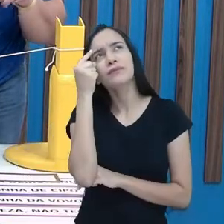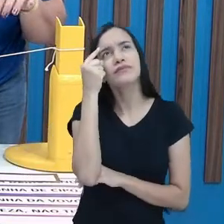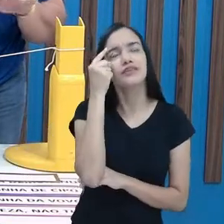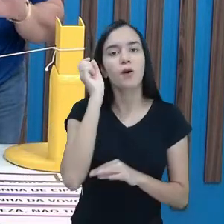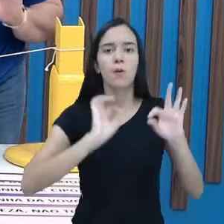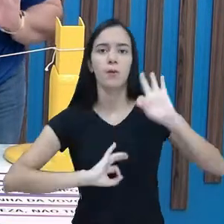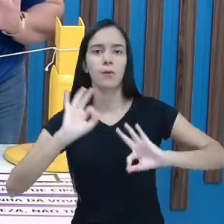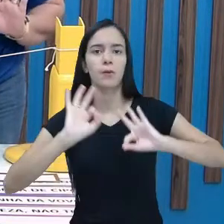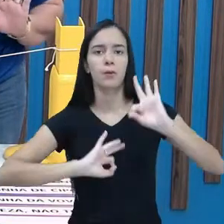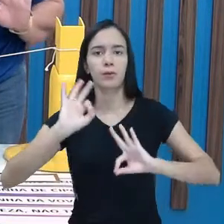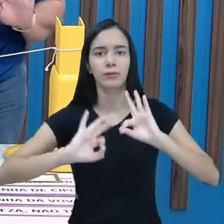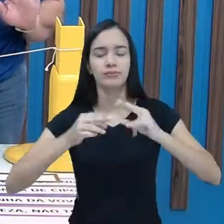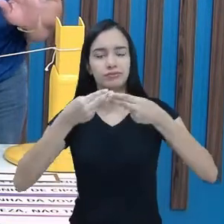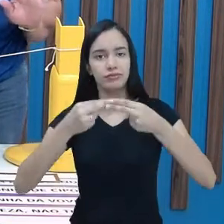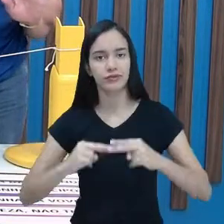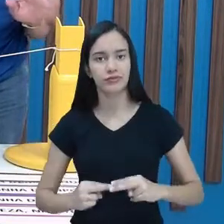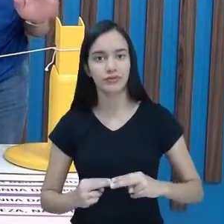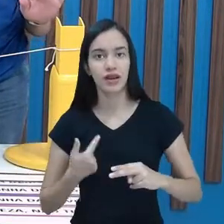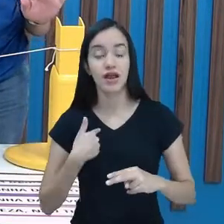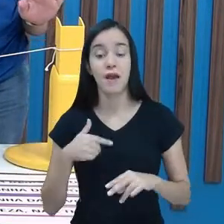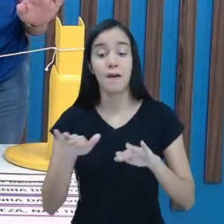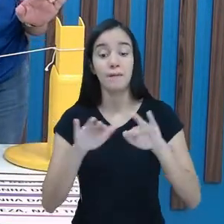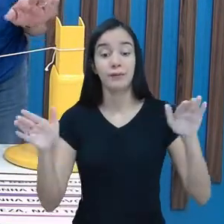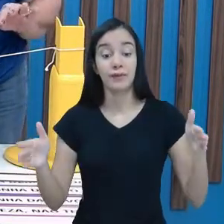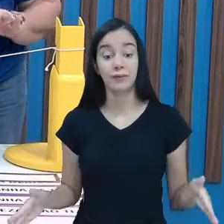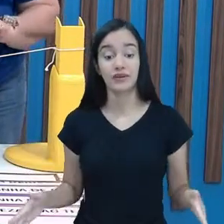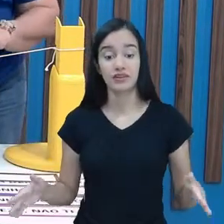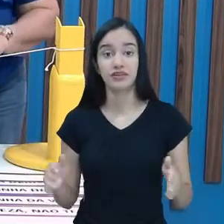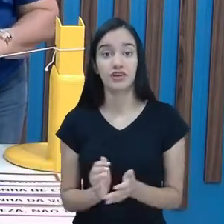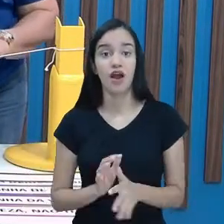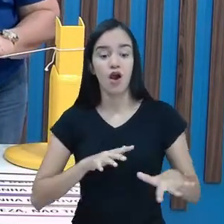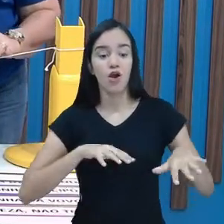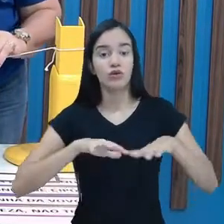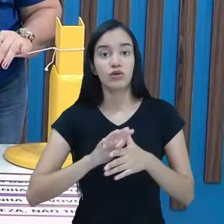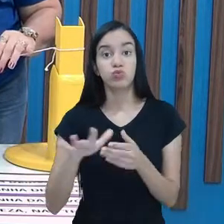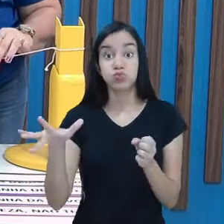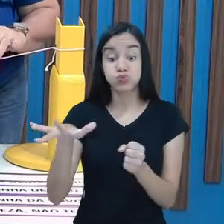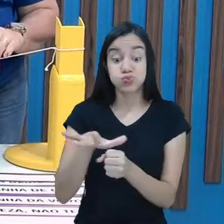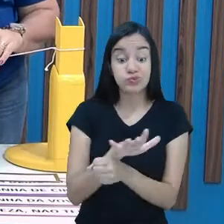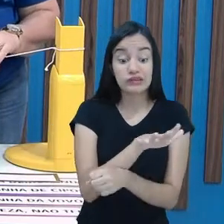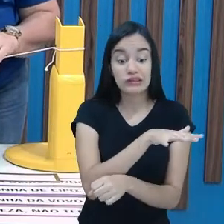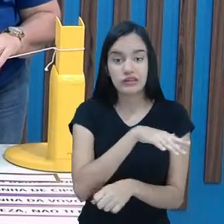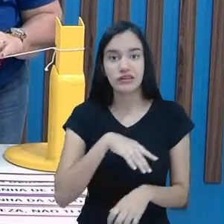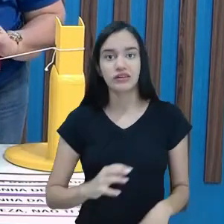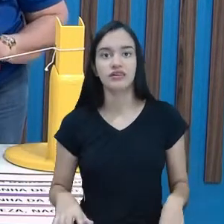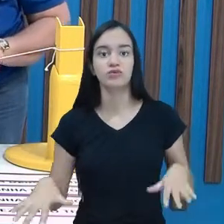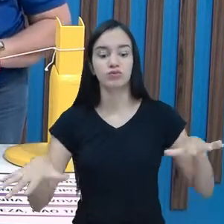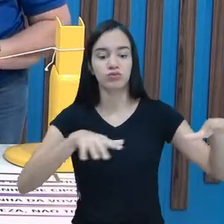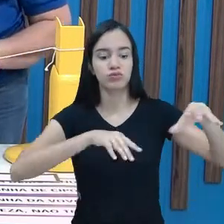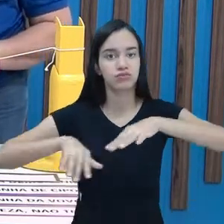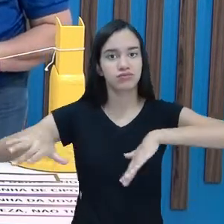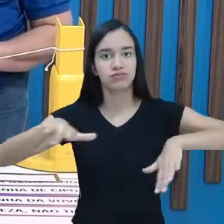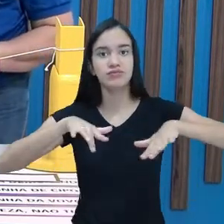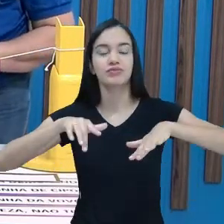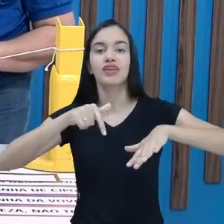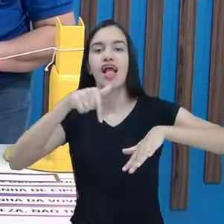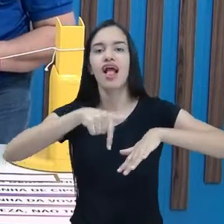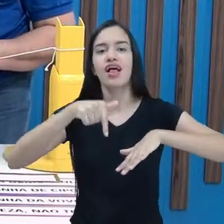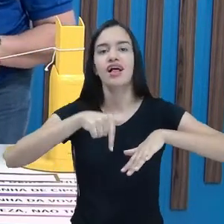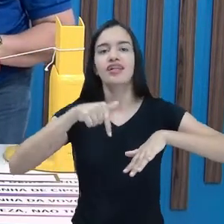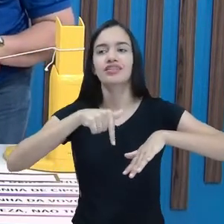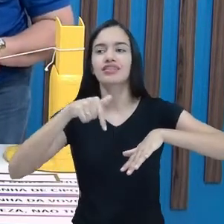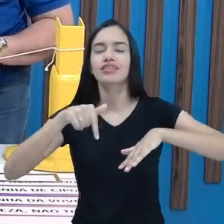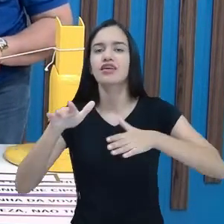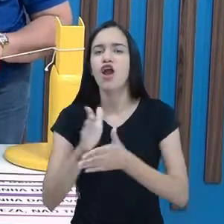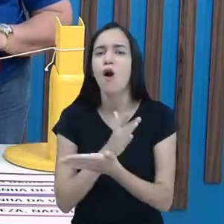organizar a parlenda. Na minha mesa está cheia. Eu até já coloquei um mini varal para a gente montar aqui. Tem algumas parlendas